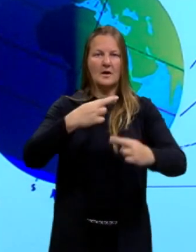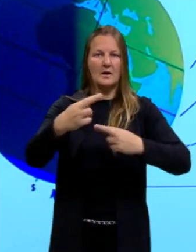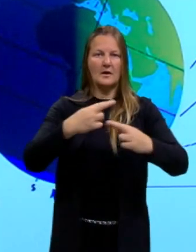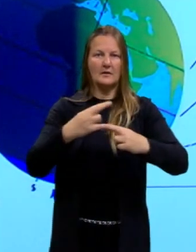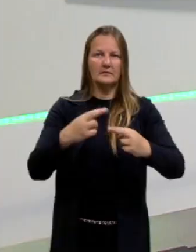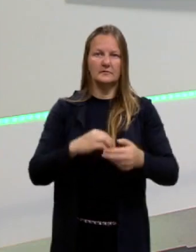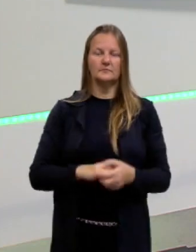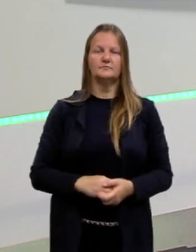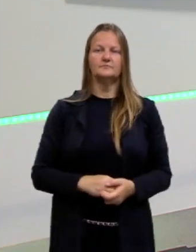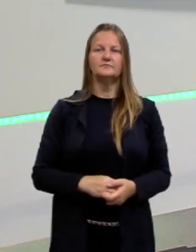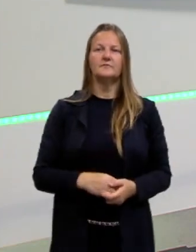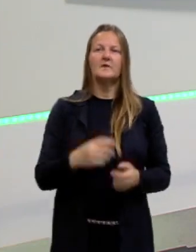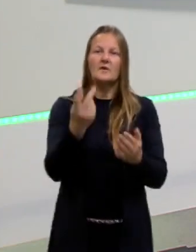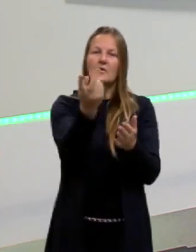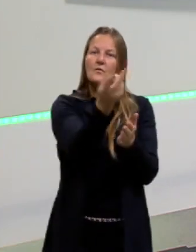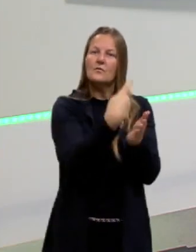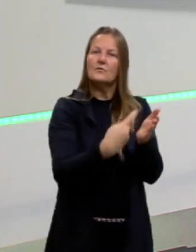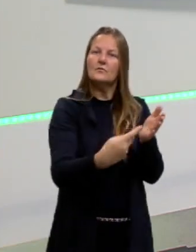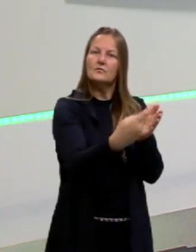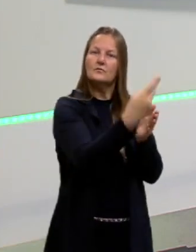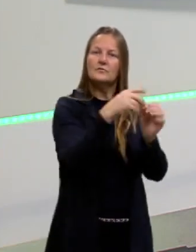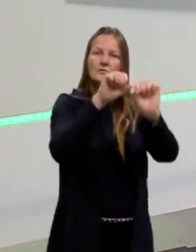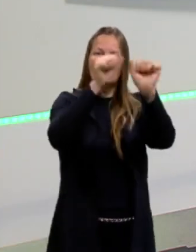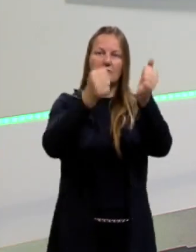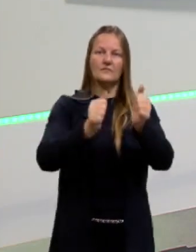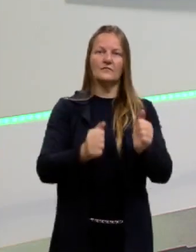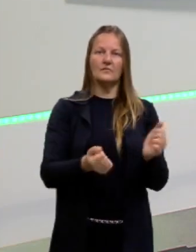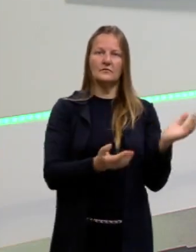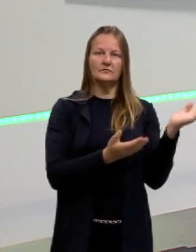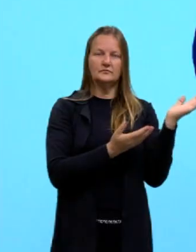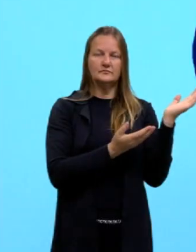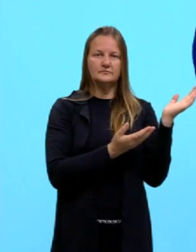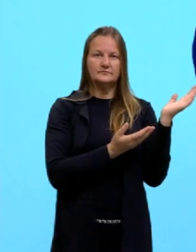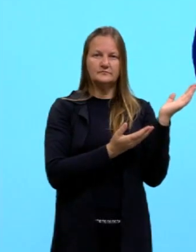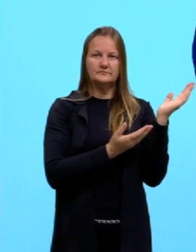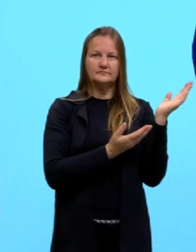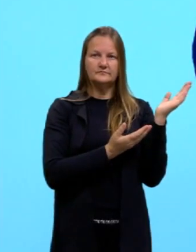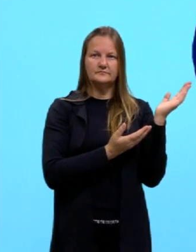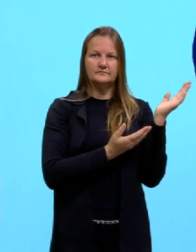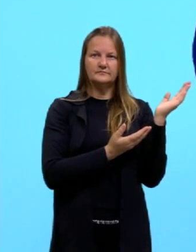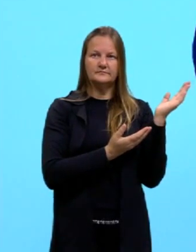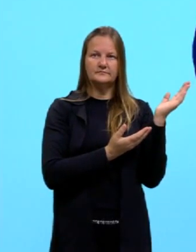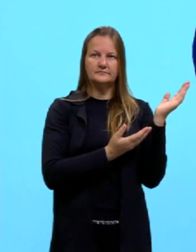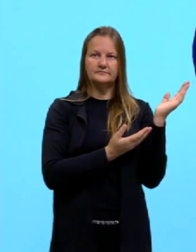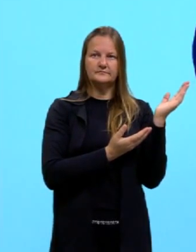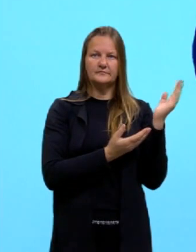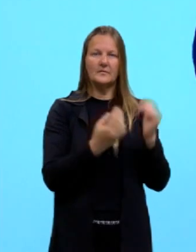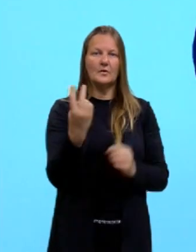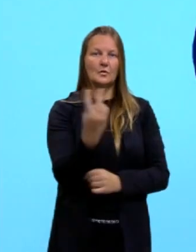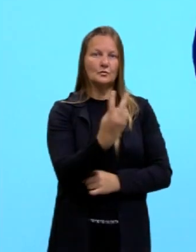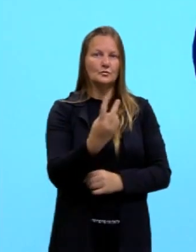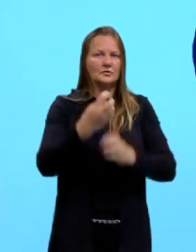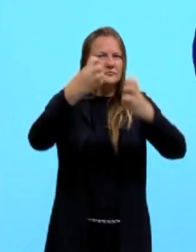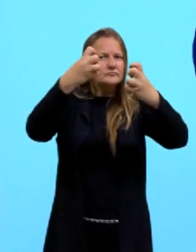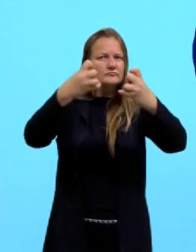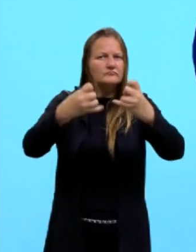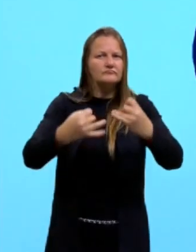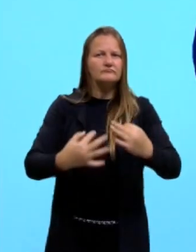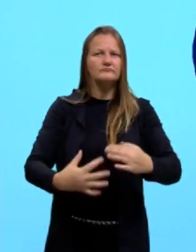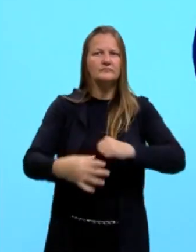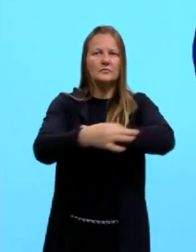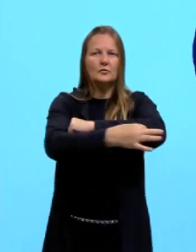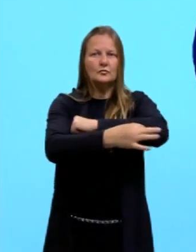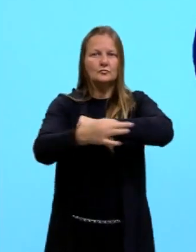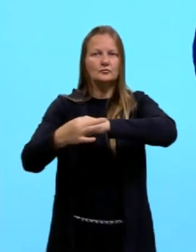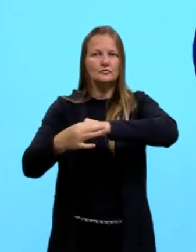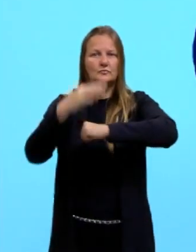para vocês as duas imagens, olha, está passando aí para vocês justamente essa imagem bem explicativa, né, sobre a latitude e a longitude,